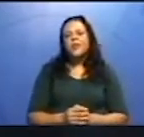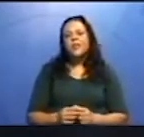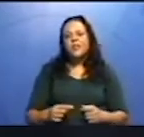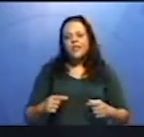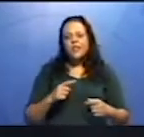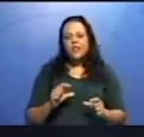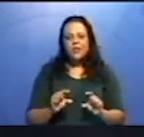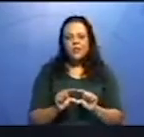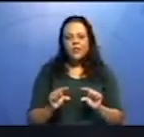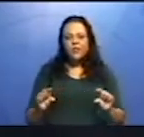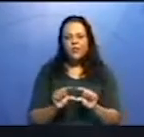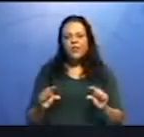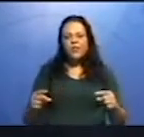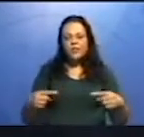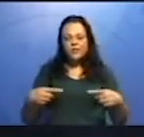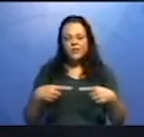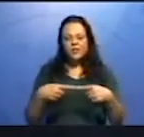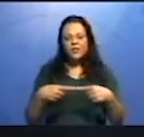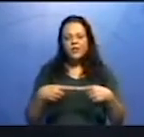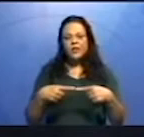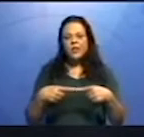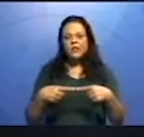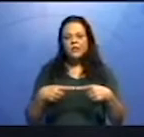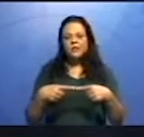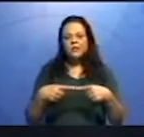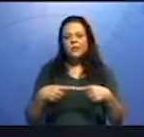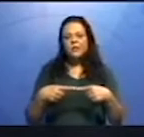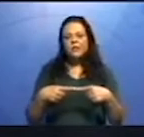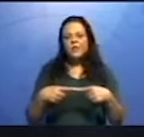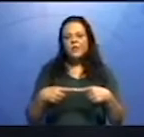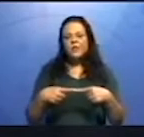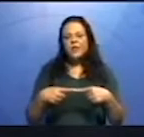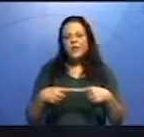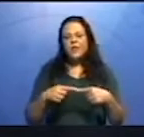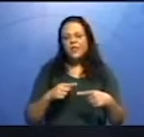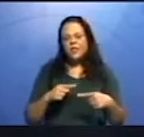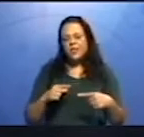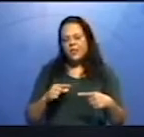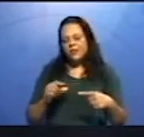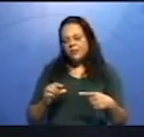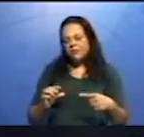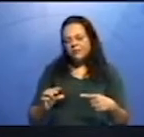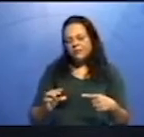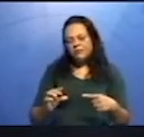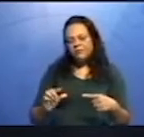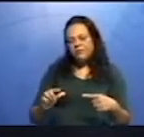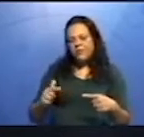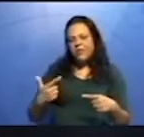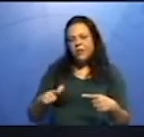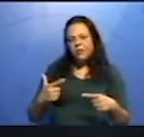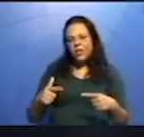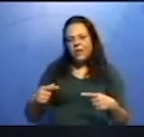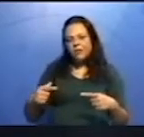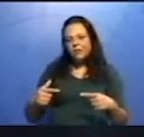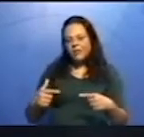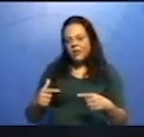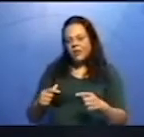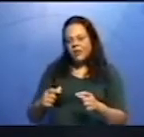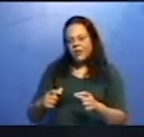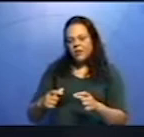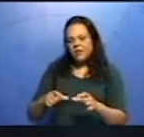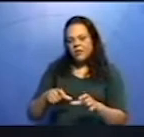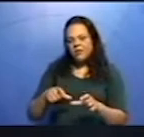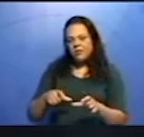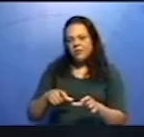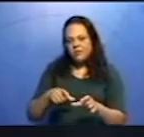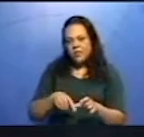estão no mesmo nível sintático. Isto é, são sintaticamente independentes. Olha essa